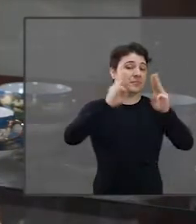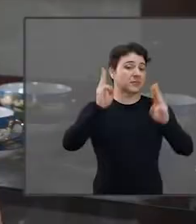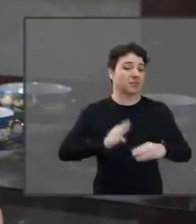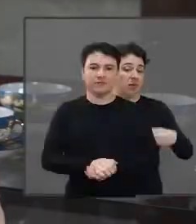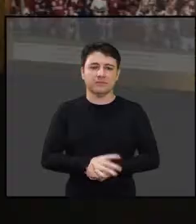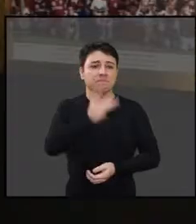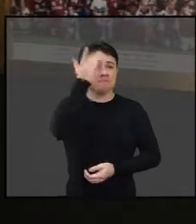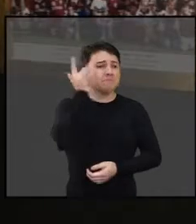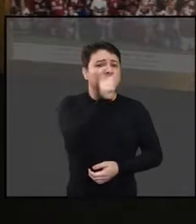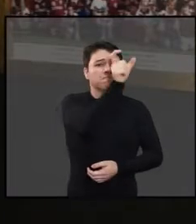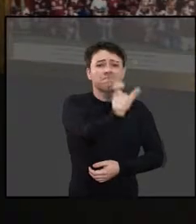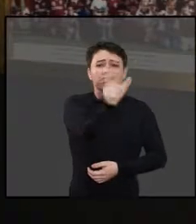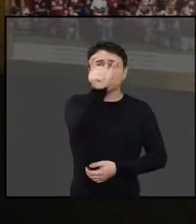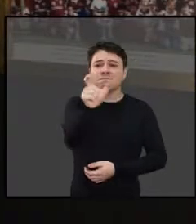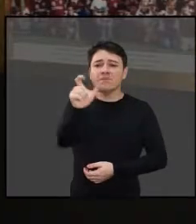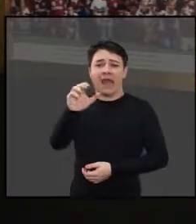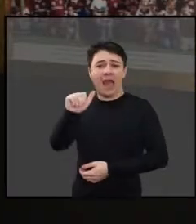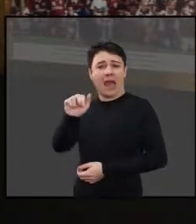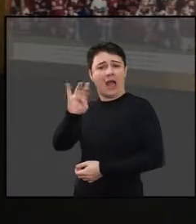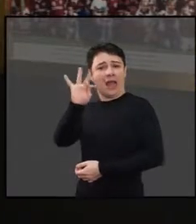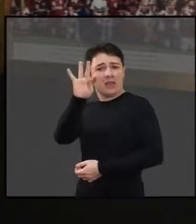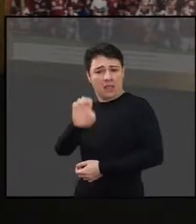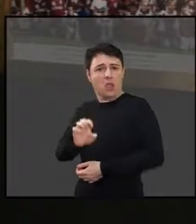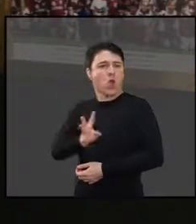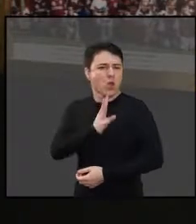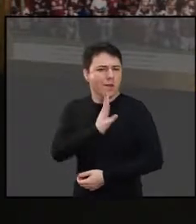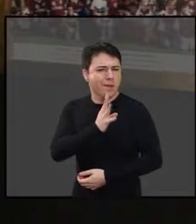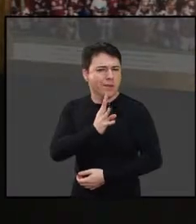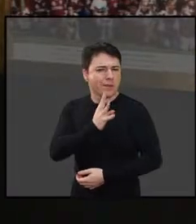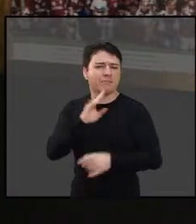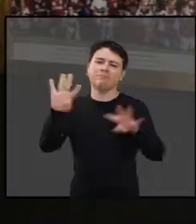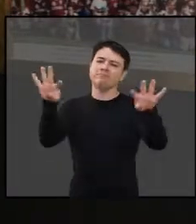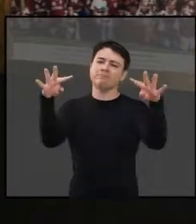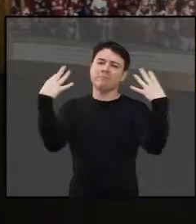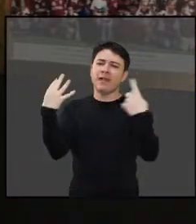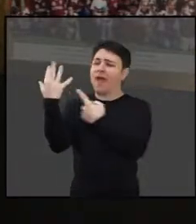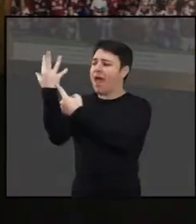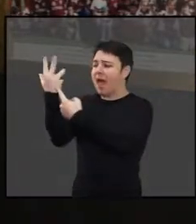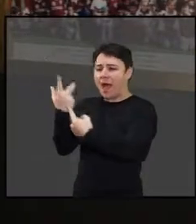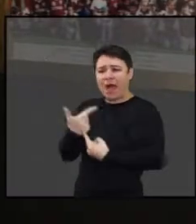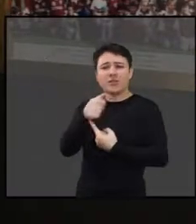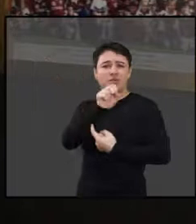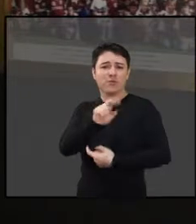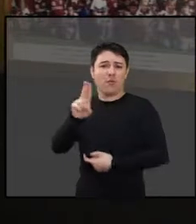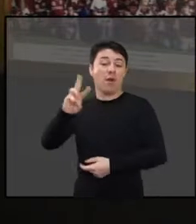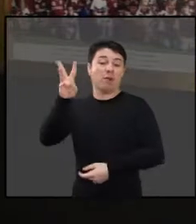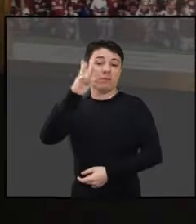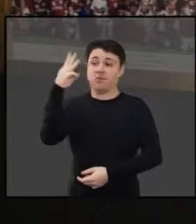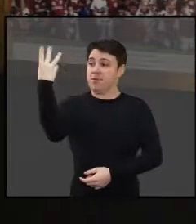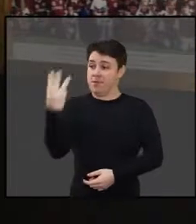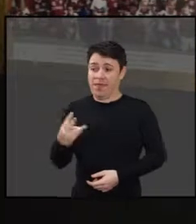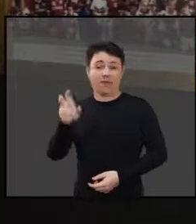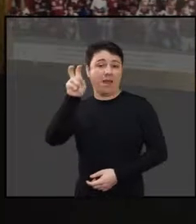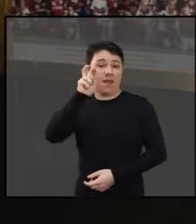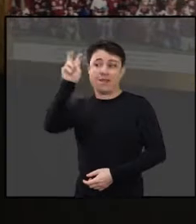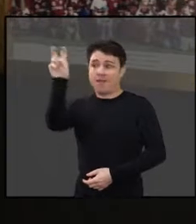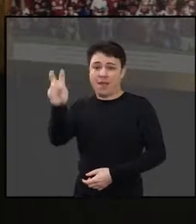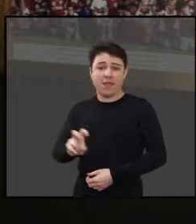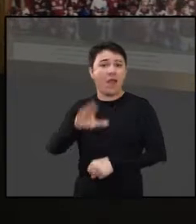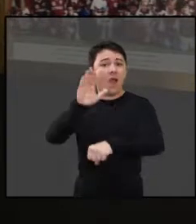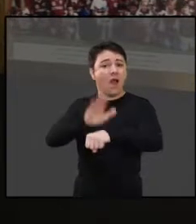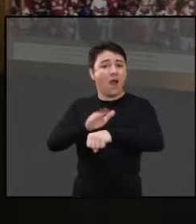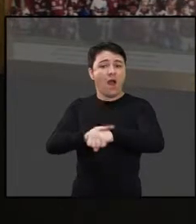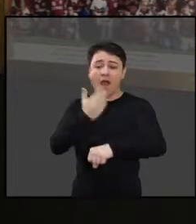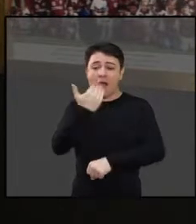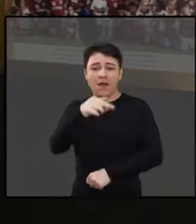permitida andar. Conheça os artistas araraquarenses. Saiba mais sobre essas pessoas que movimentam a arte na cidade. No Sou Arte, todas